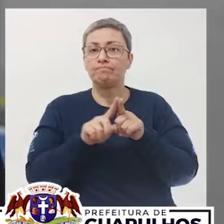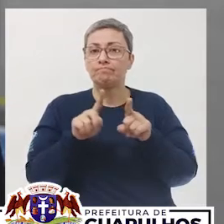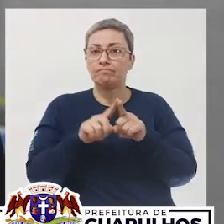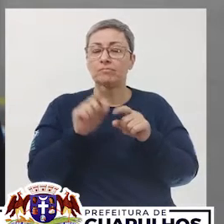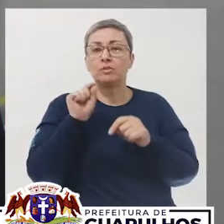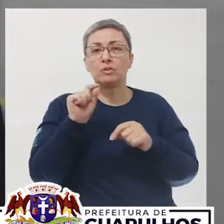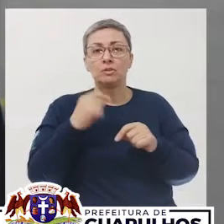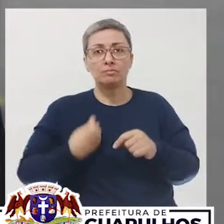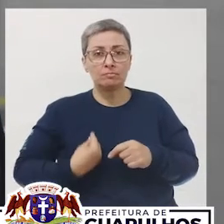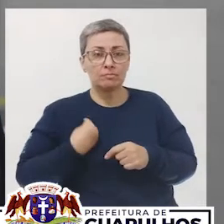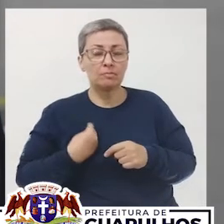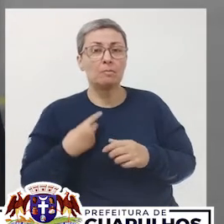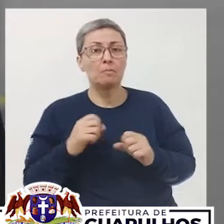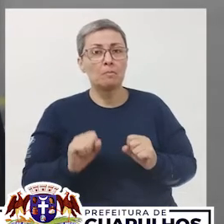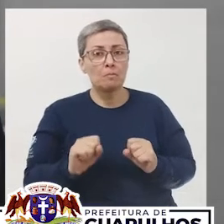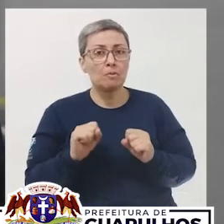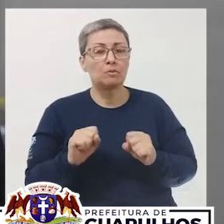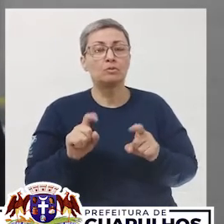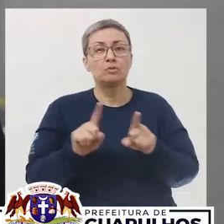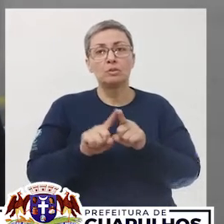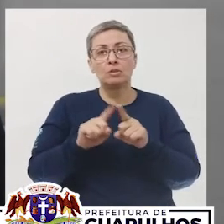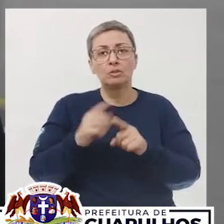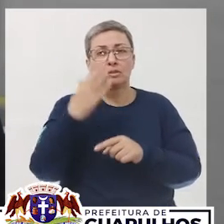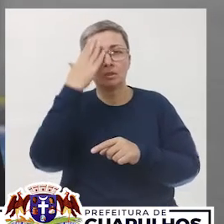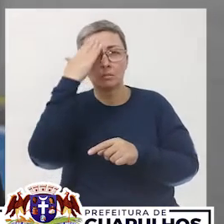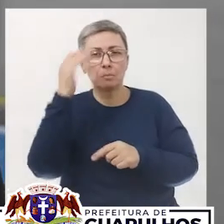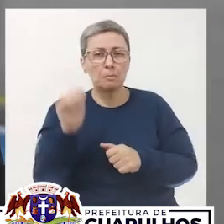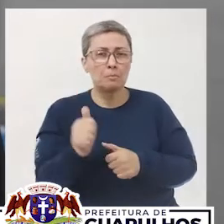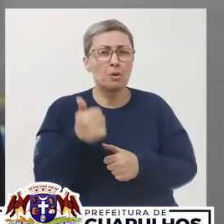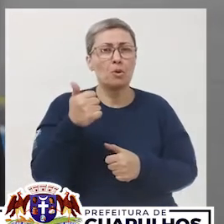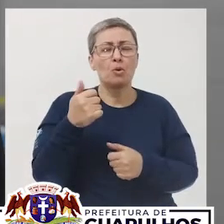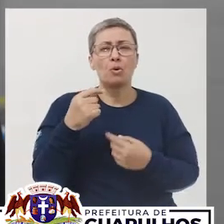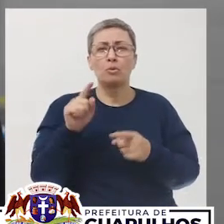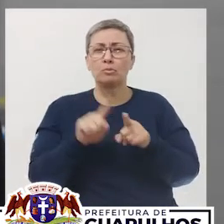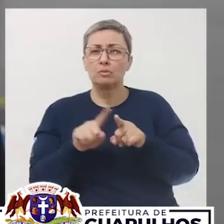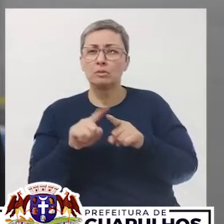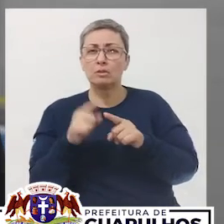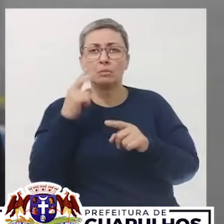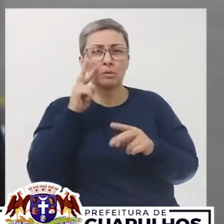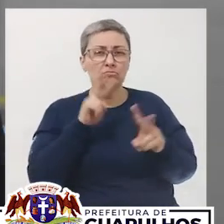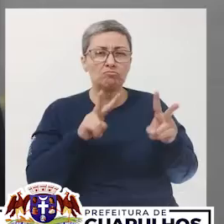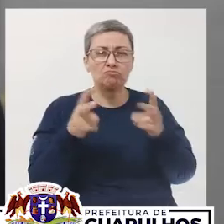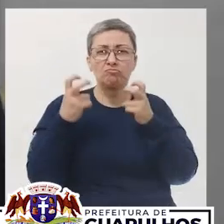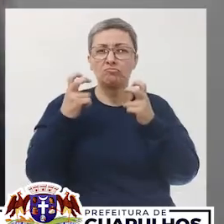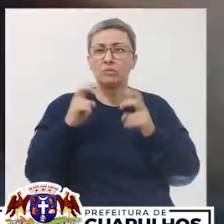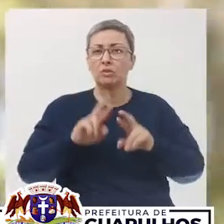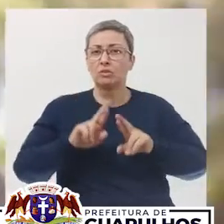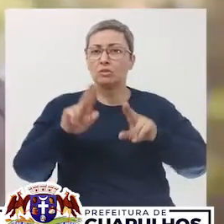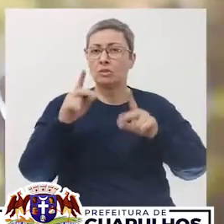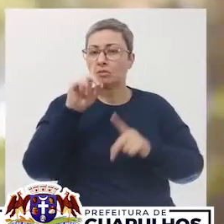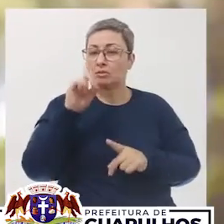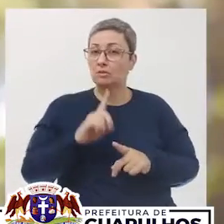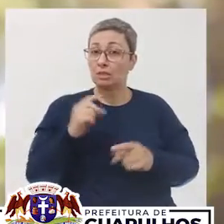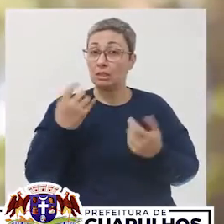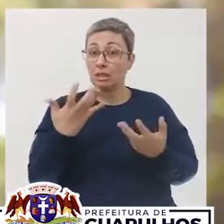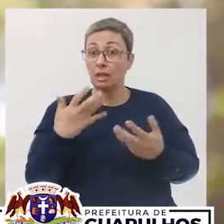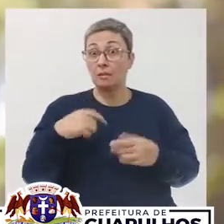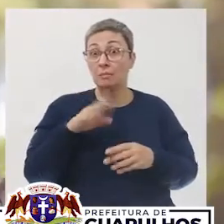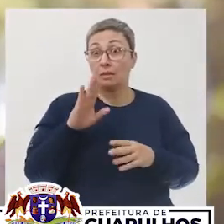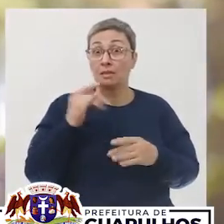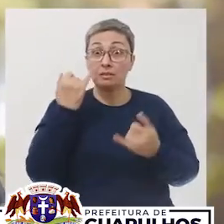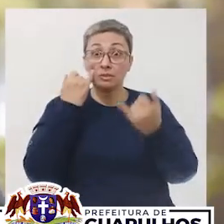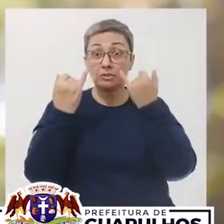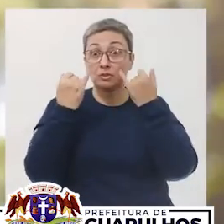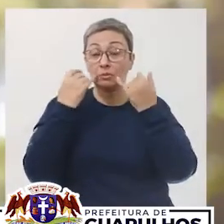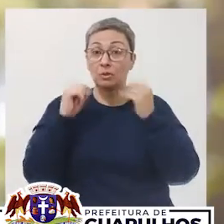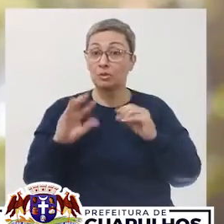ter certa vivência para poder saber melhor também e ter outra visão dessas pessoas. E se você quiser ficar